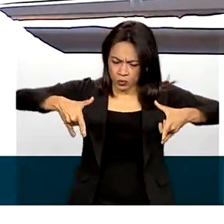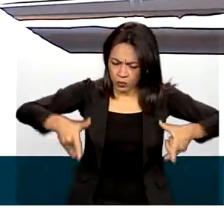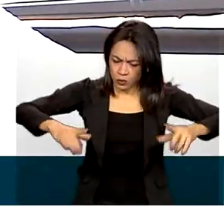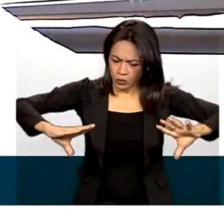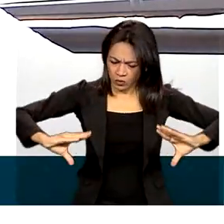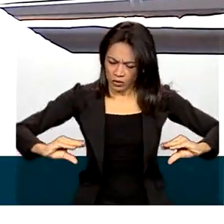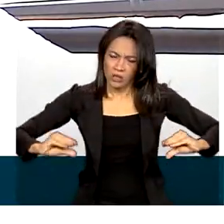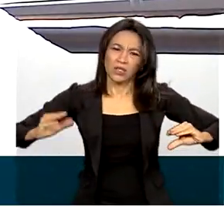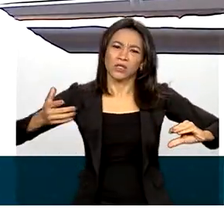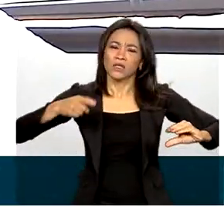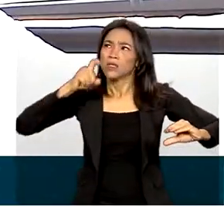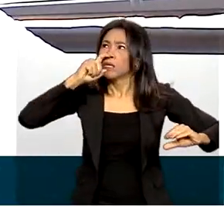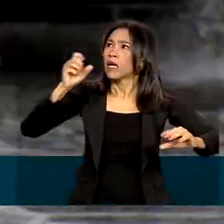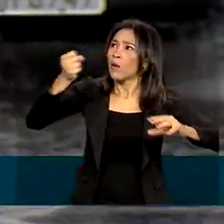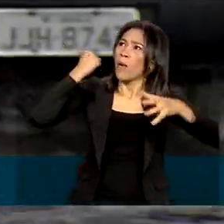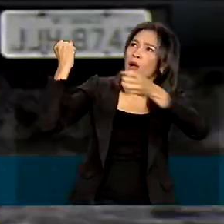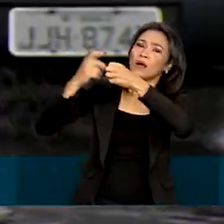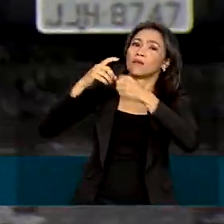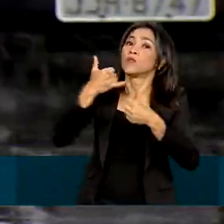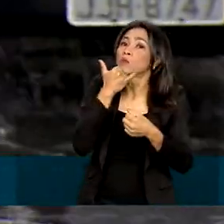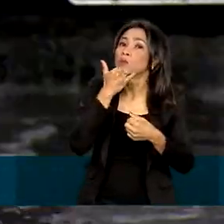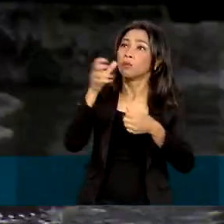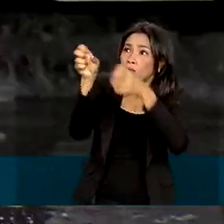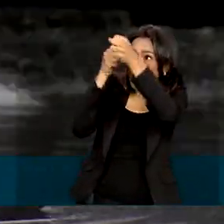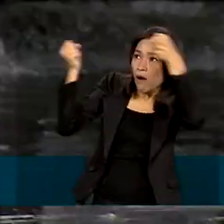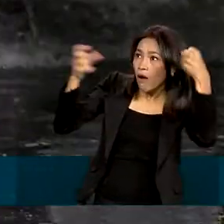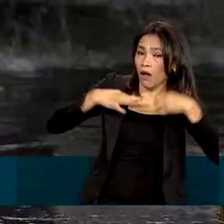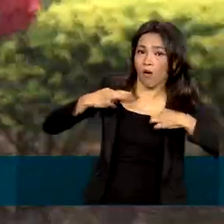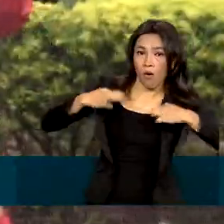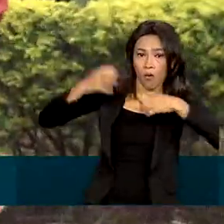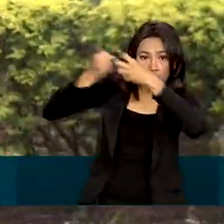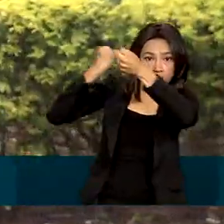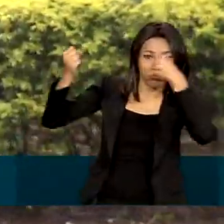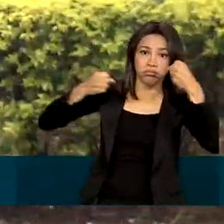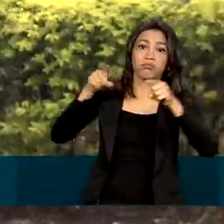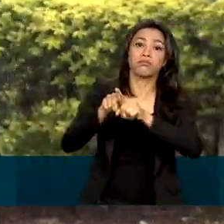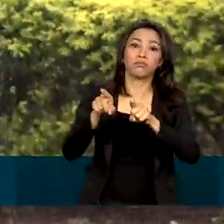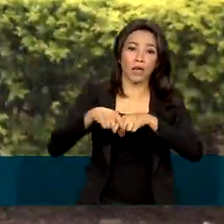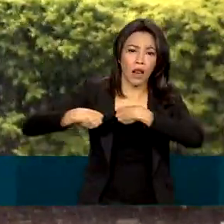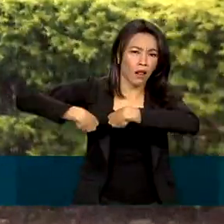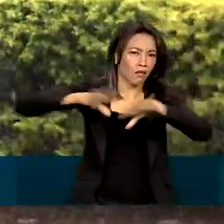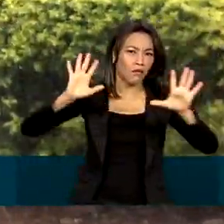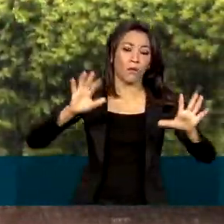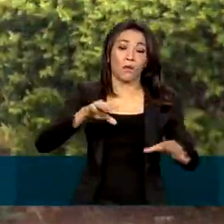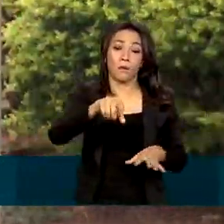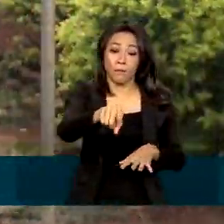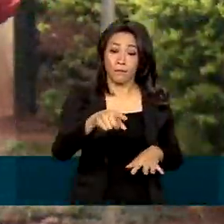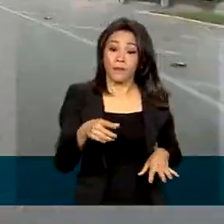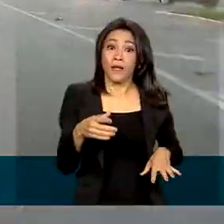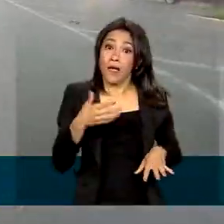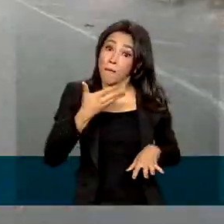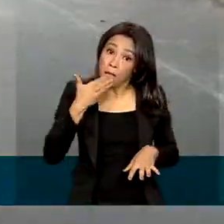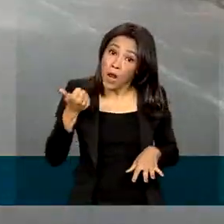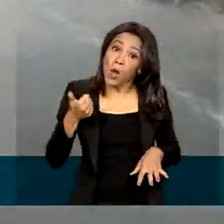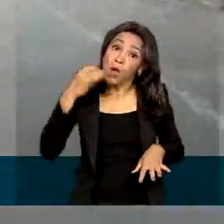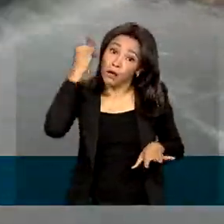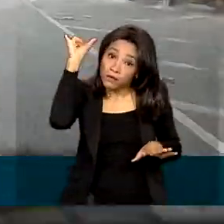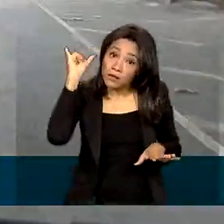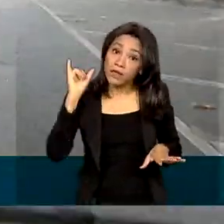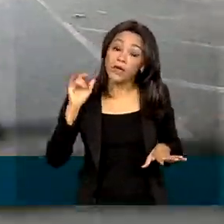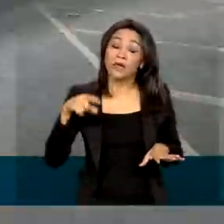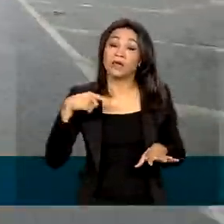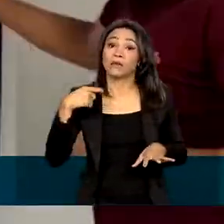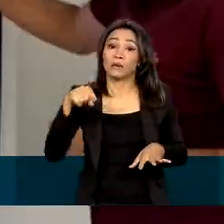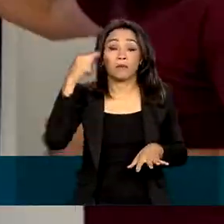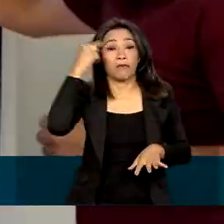-roupa, o prejuízo foi enorme. Como diz o velho ditado, antes prevenir do que remediar. E em casos de